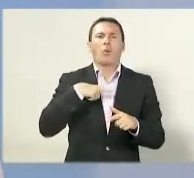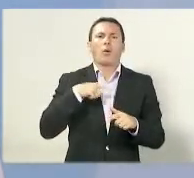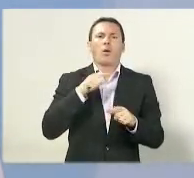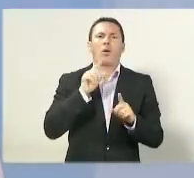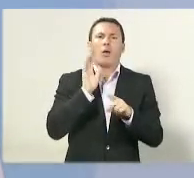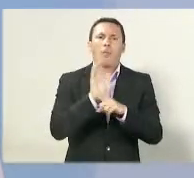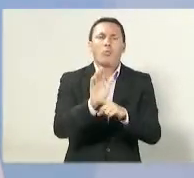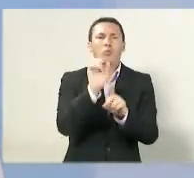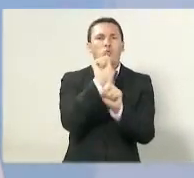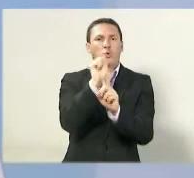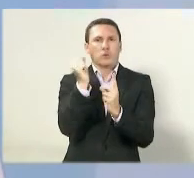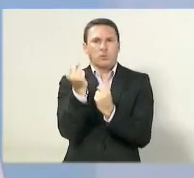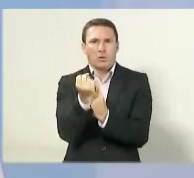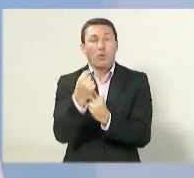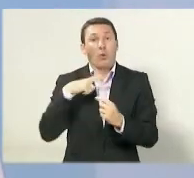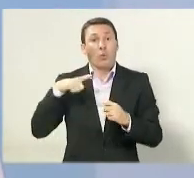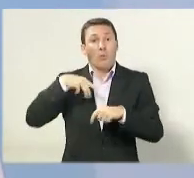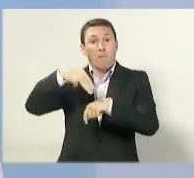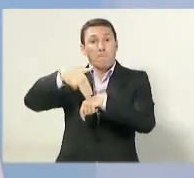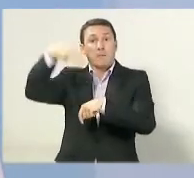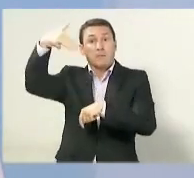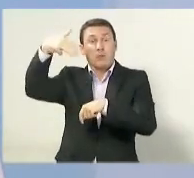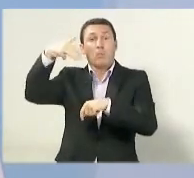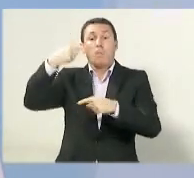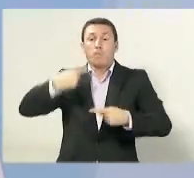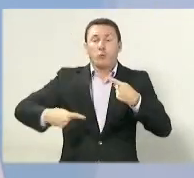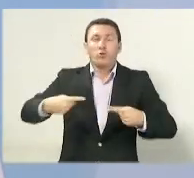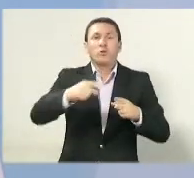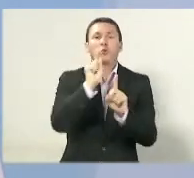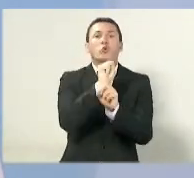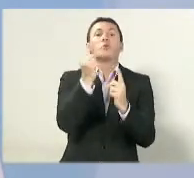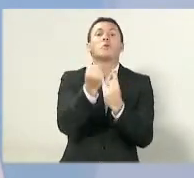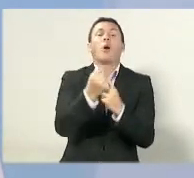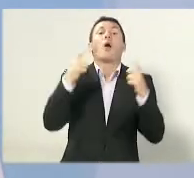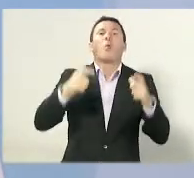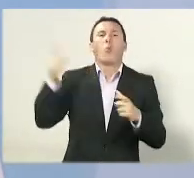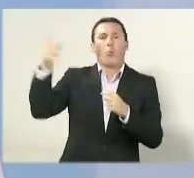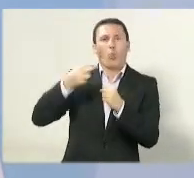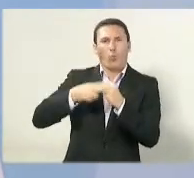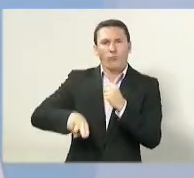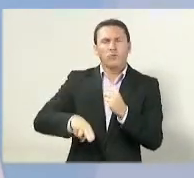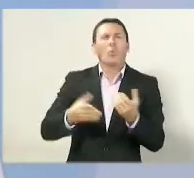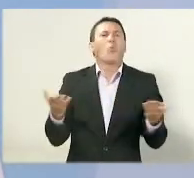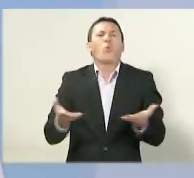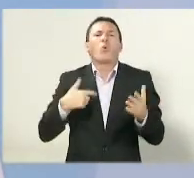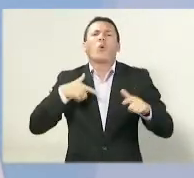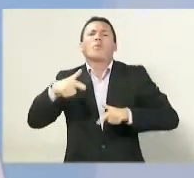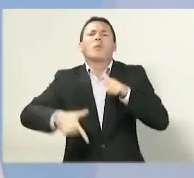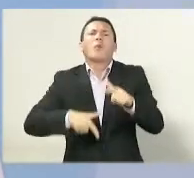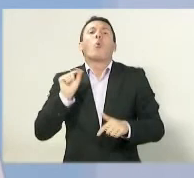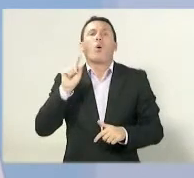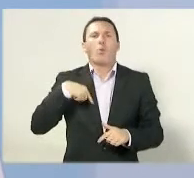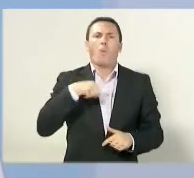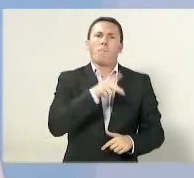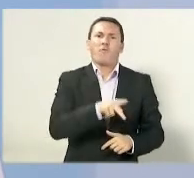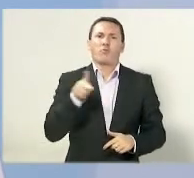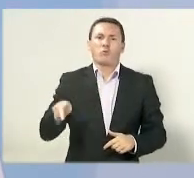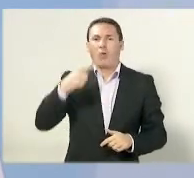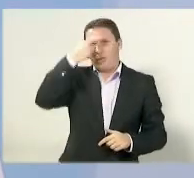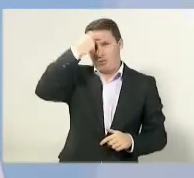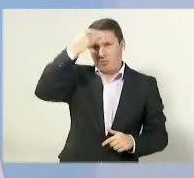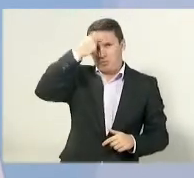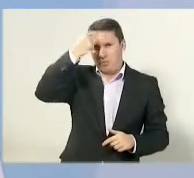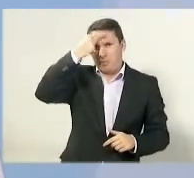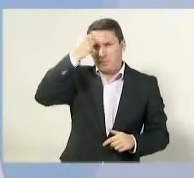Santo e atualmente atuo como professora universitária. Portanto, conheço, a partir do exercício profissional, a